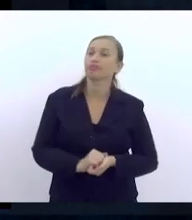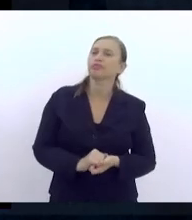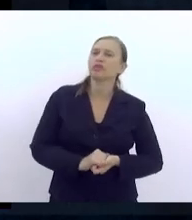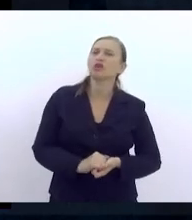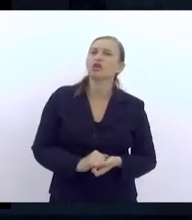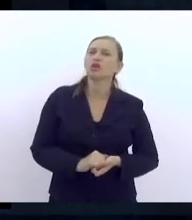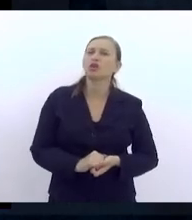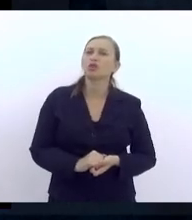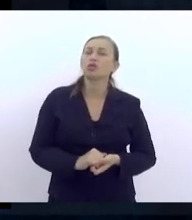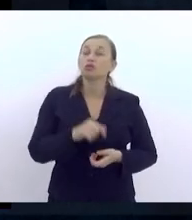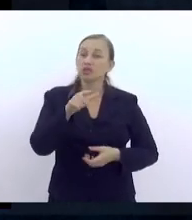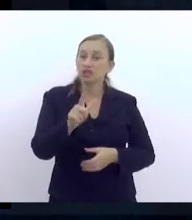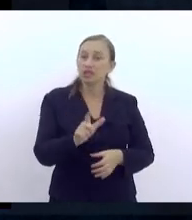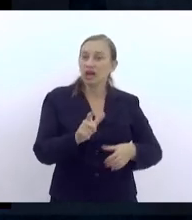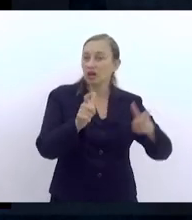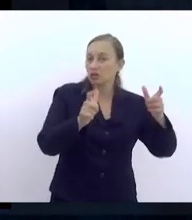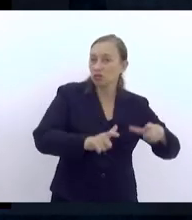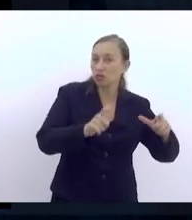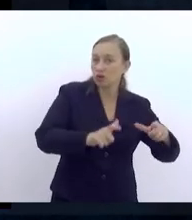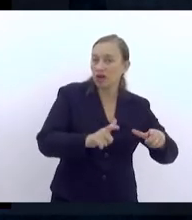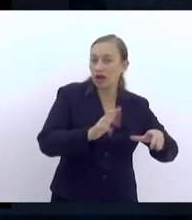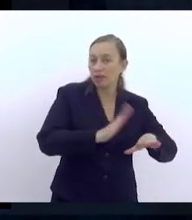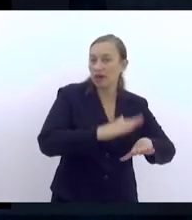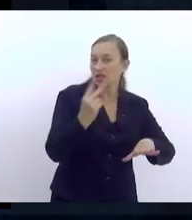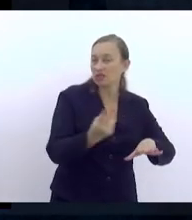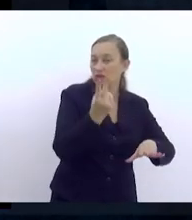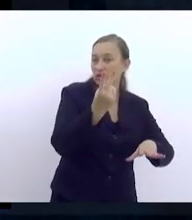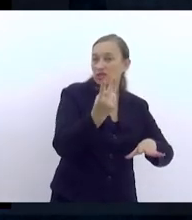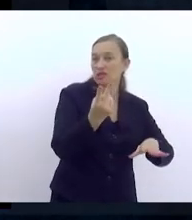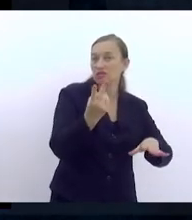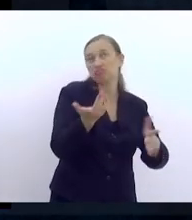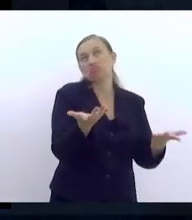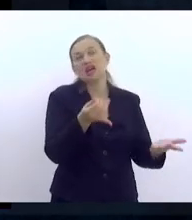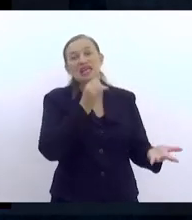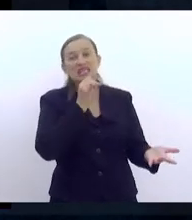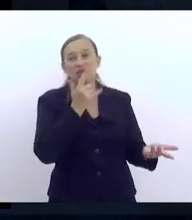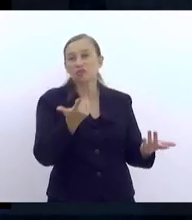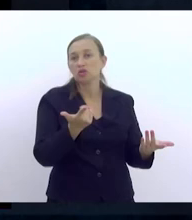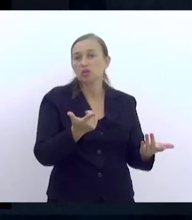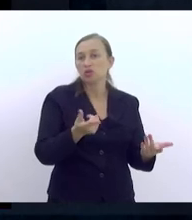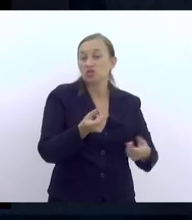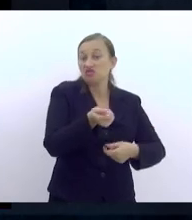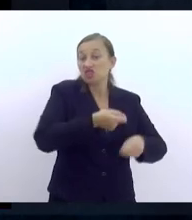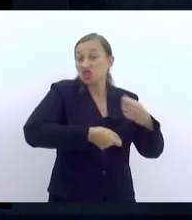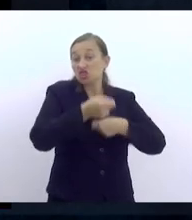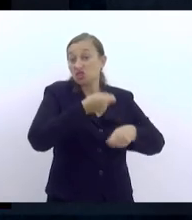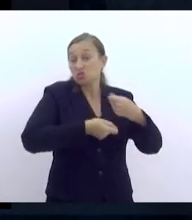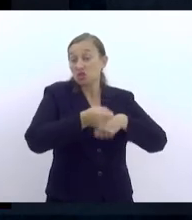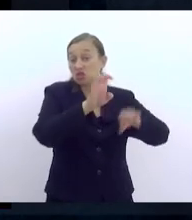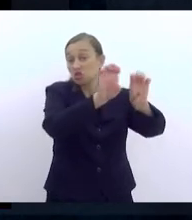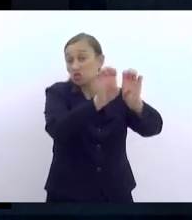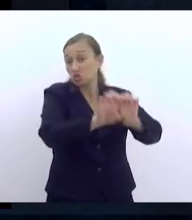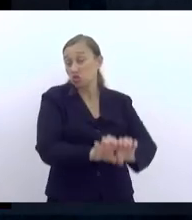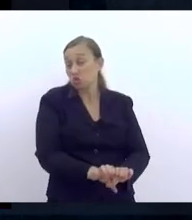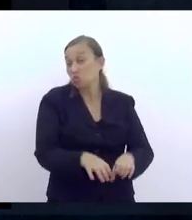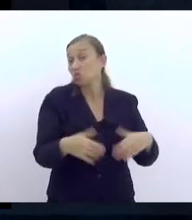quando você está em uma região mais privilegiada, ou seja, em uma região com maior investimento de infraestrutura,